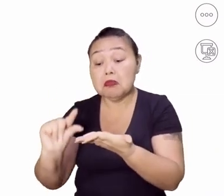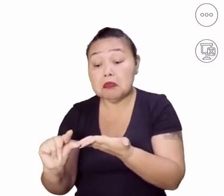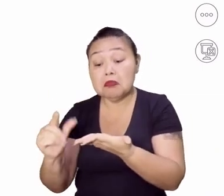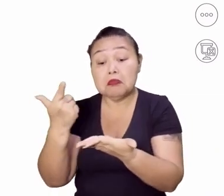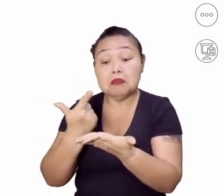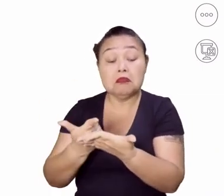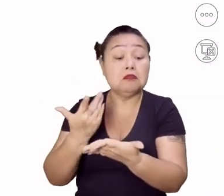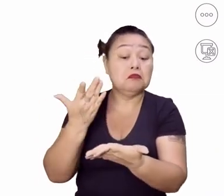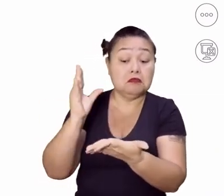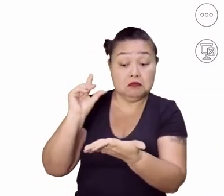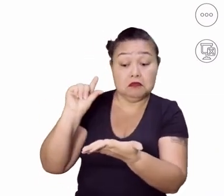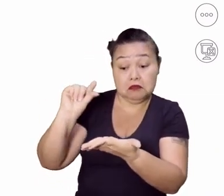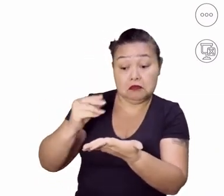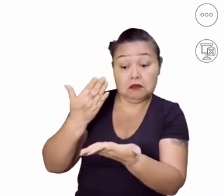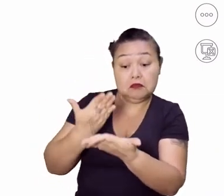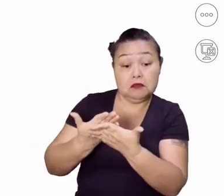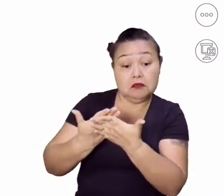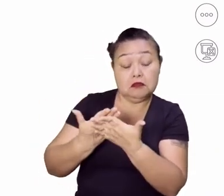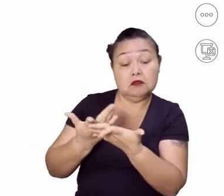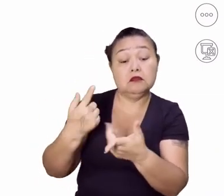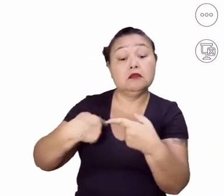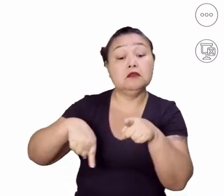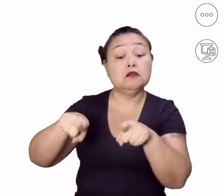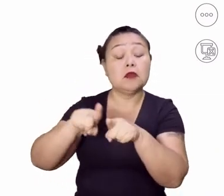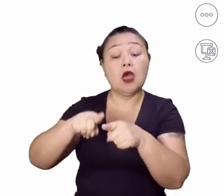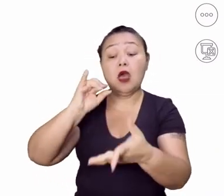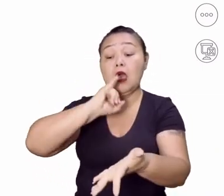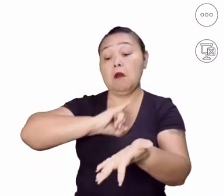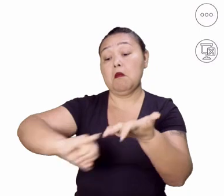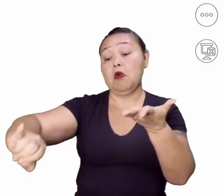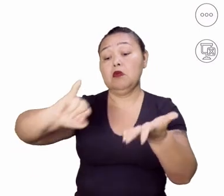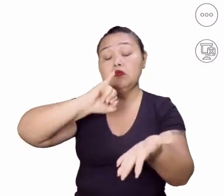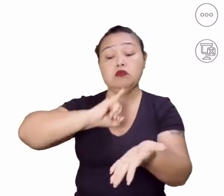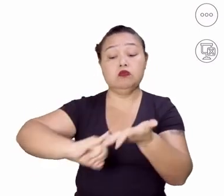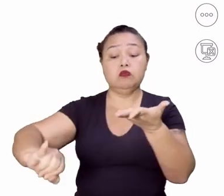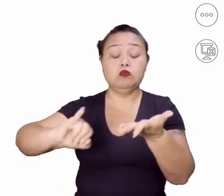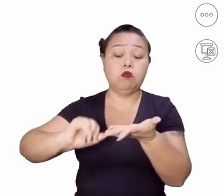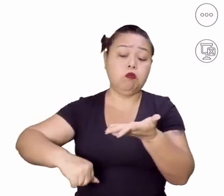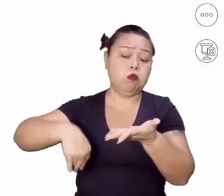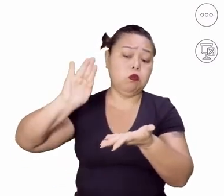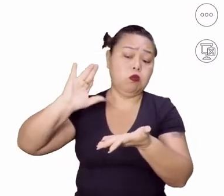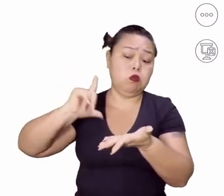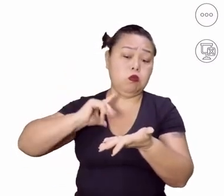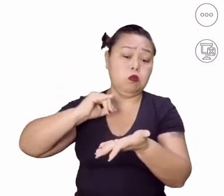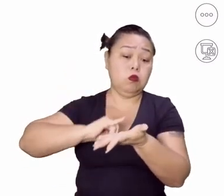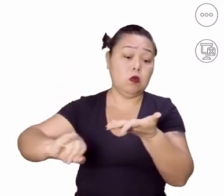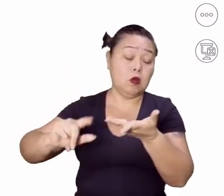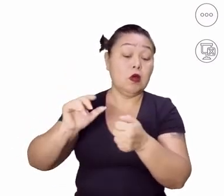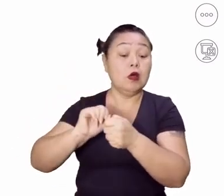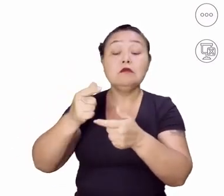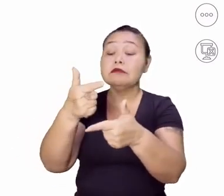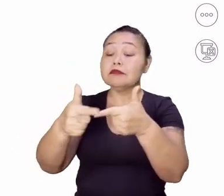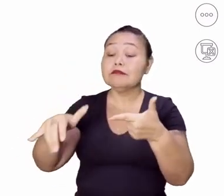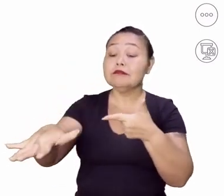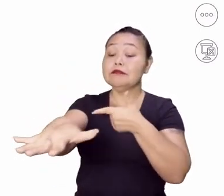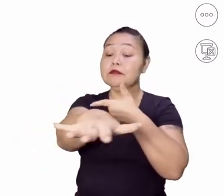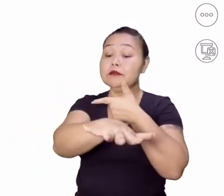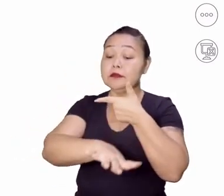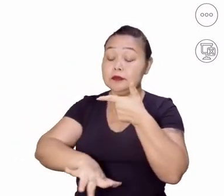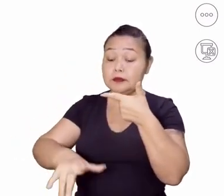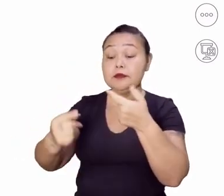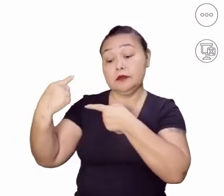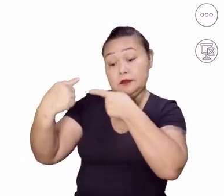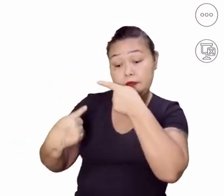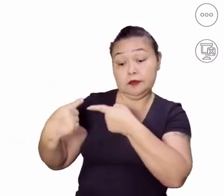de conseguir um emprego. O custo elevado de imposto para a contratação de profissionais. As crises econômicas e